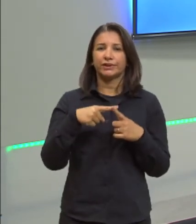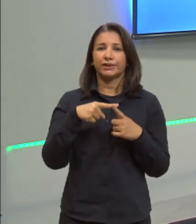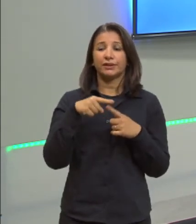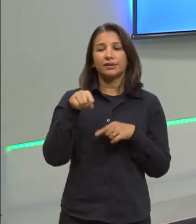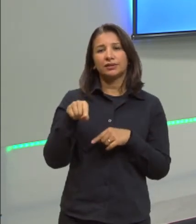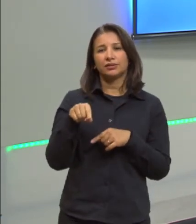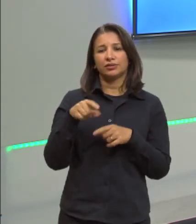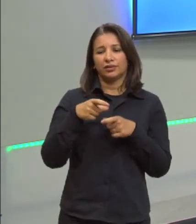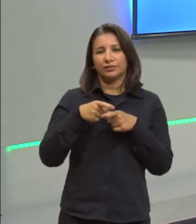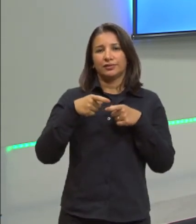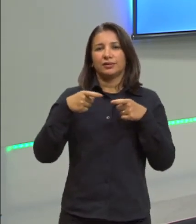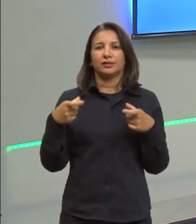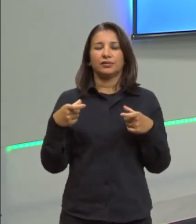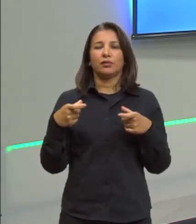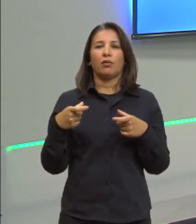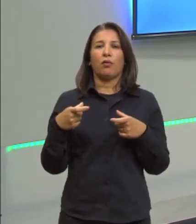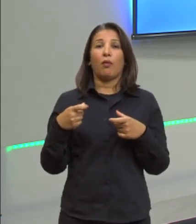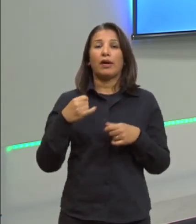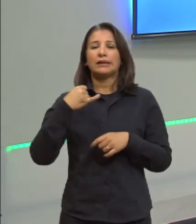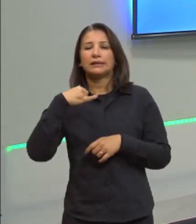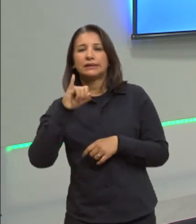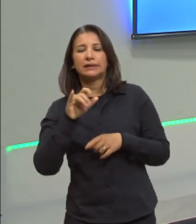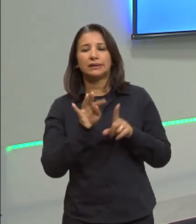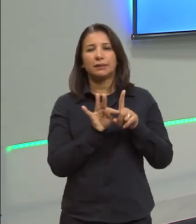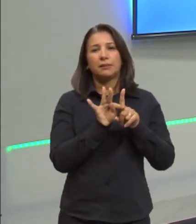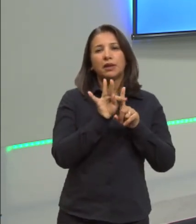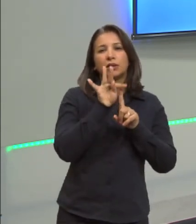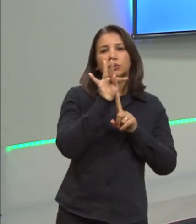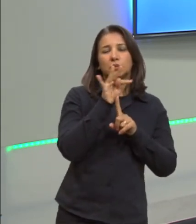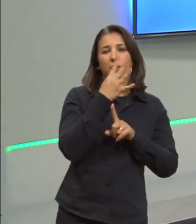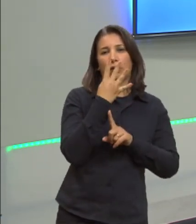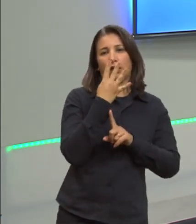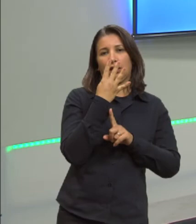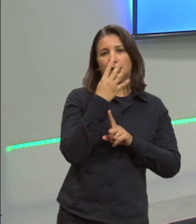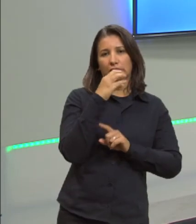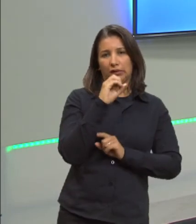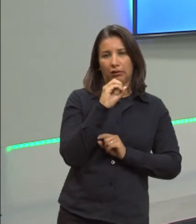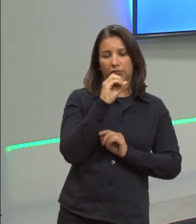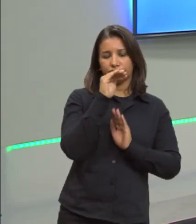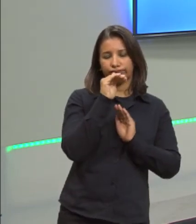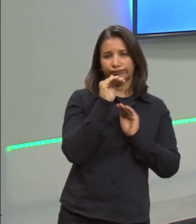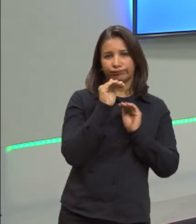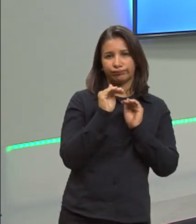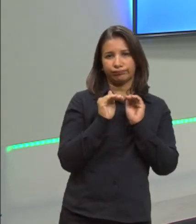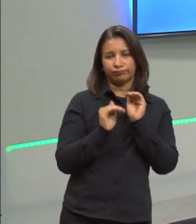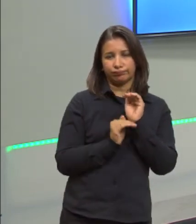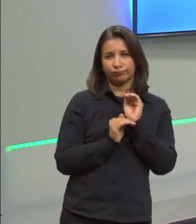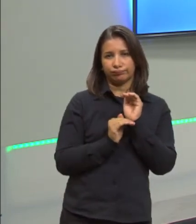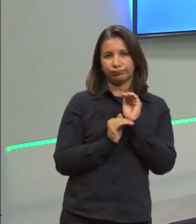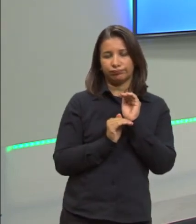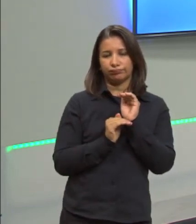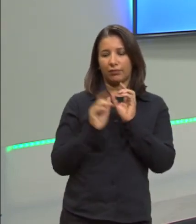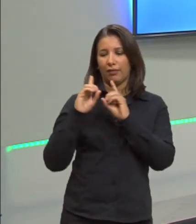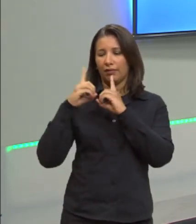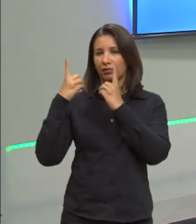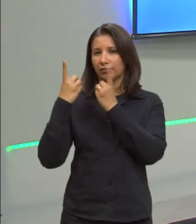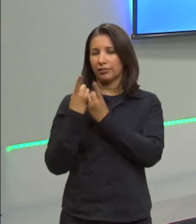chegássemos à temperatura de 4 graus, está baixando a temperatura. A densidade da água,